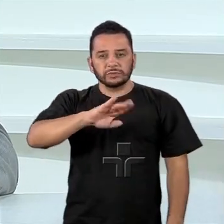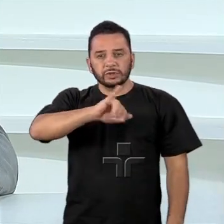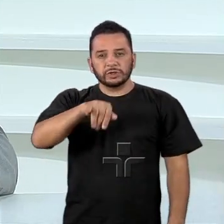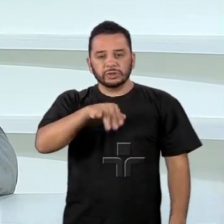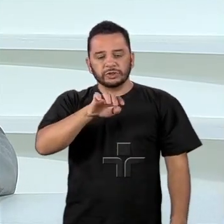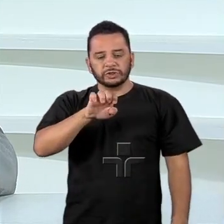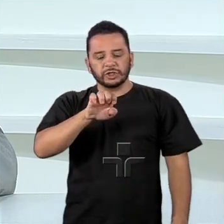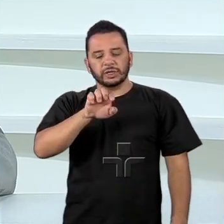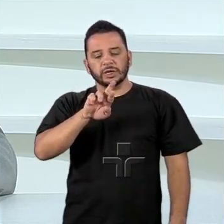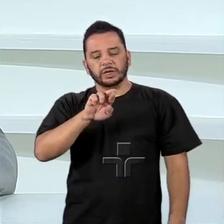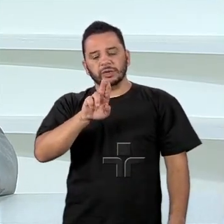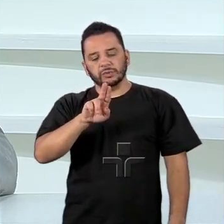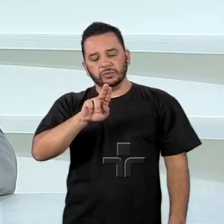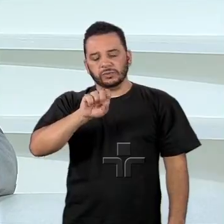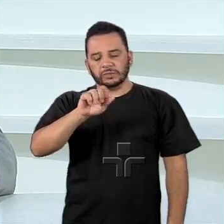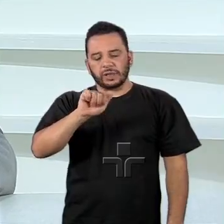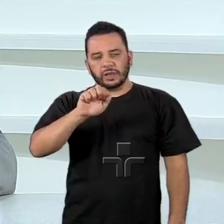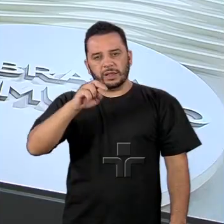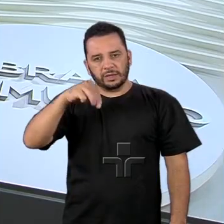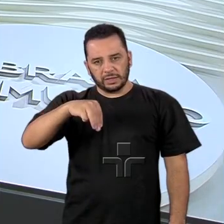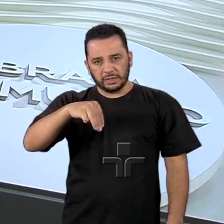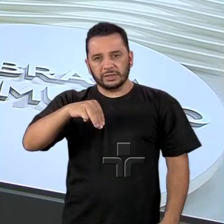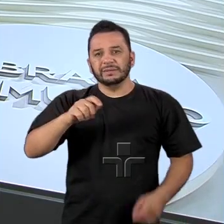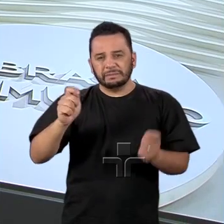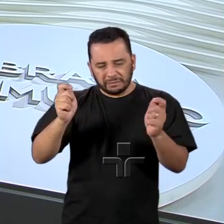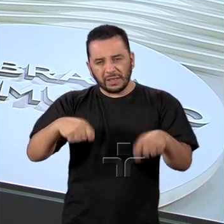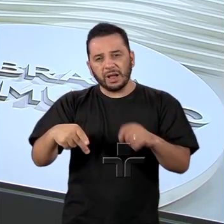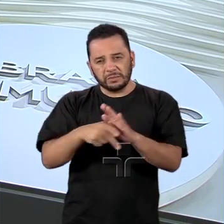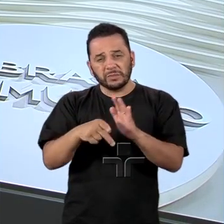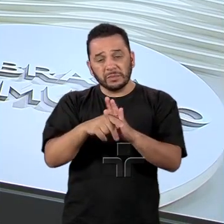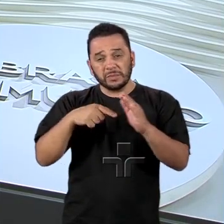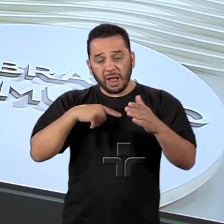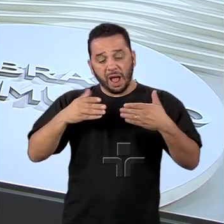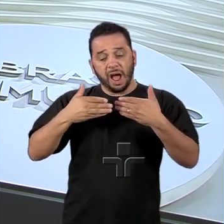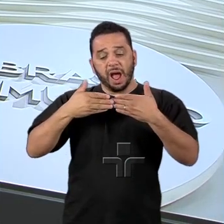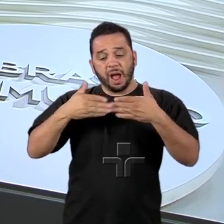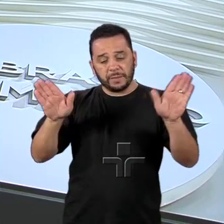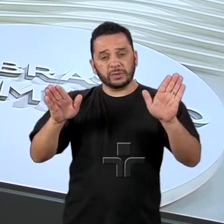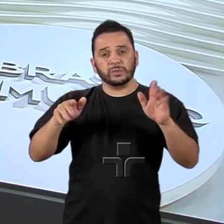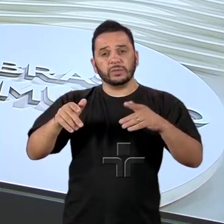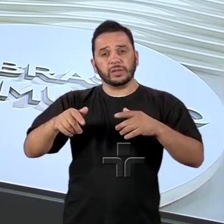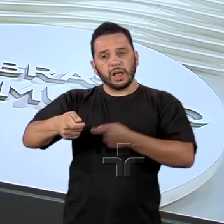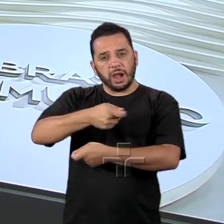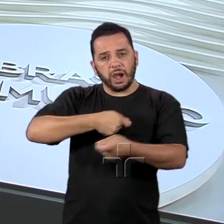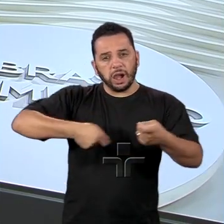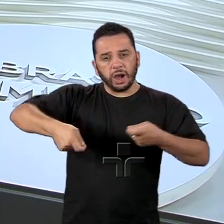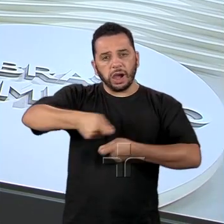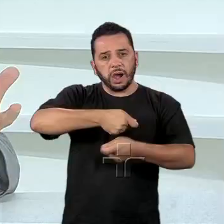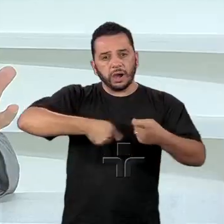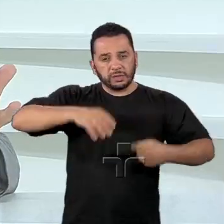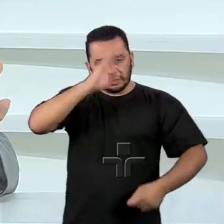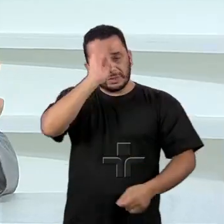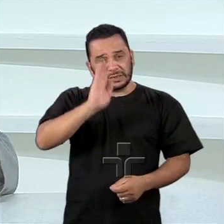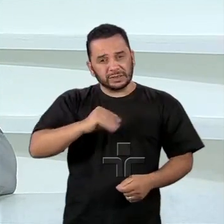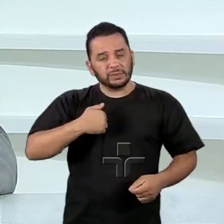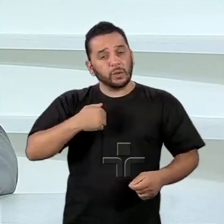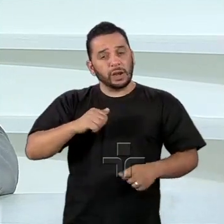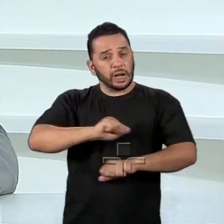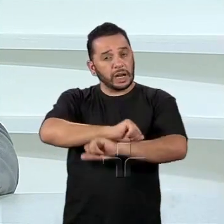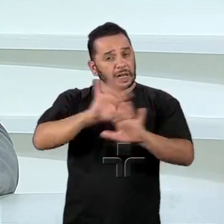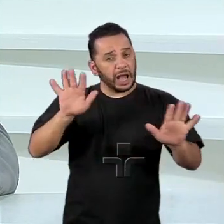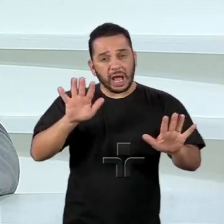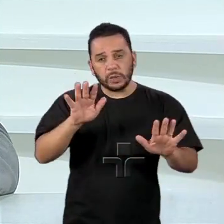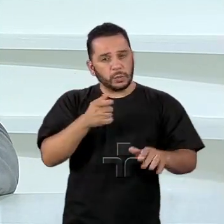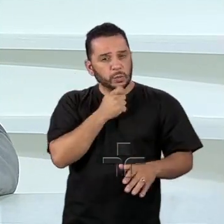proceder a uma aceleração do processo de abertura da economia brasileira. Mas não está muito claro como isso será feito. E aí,